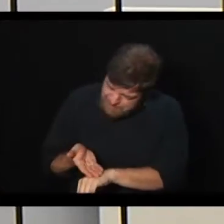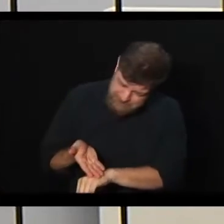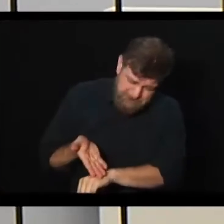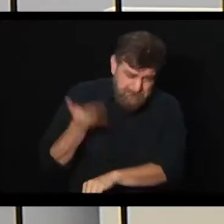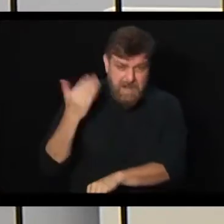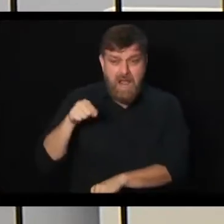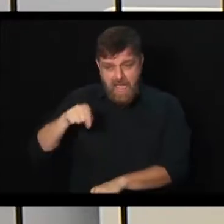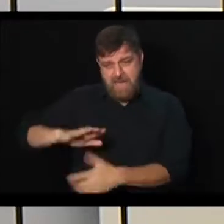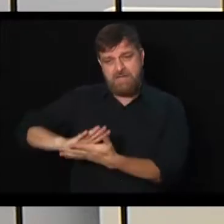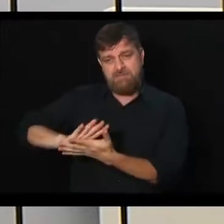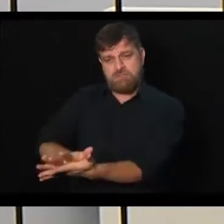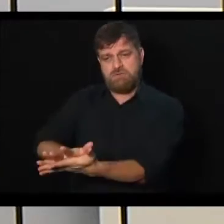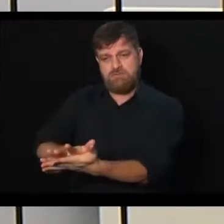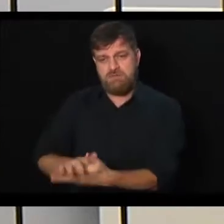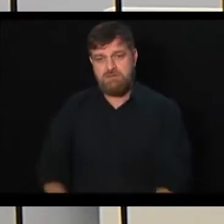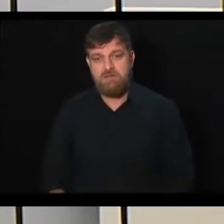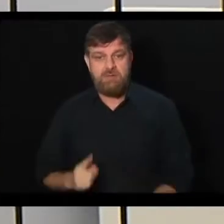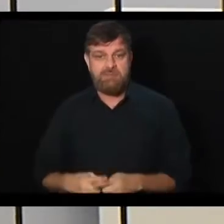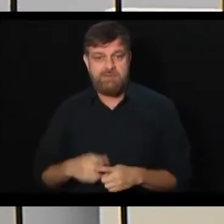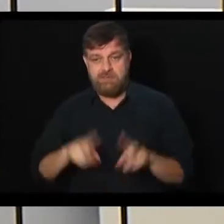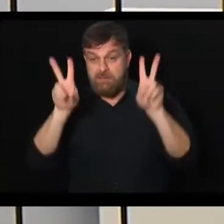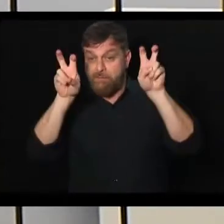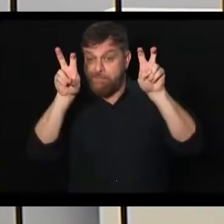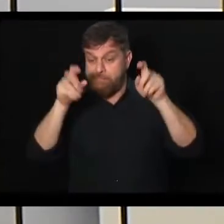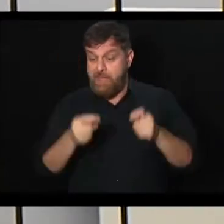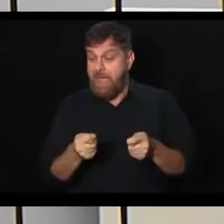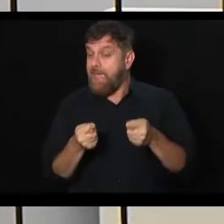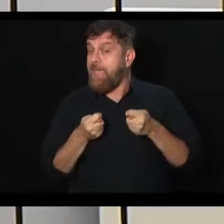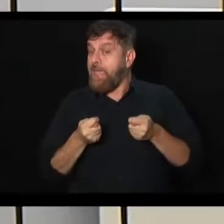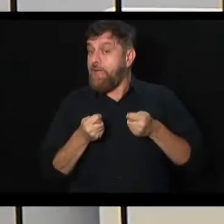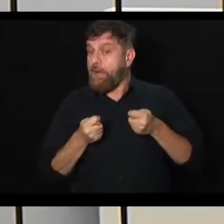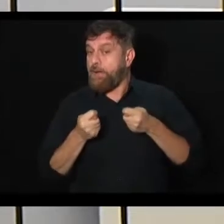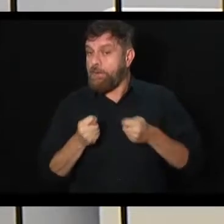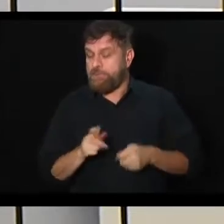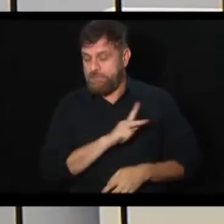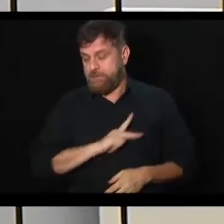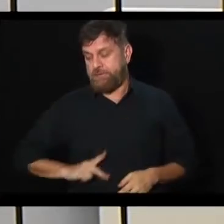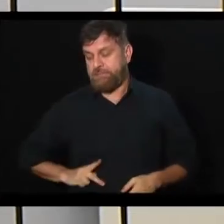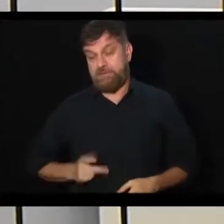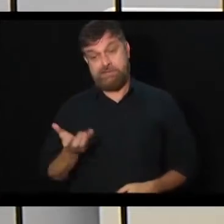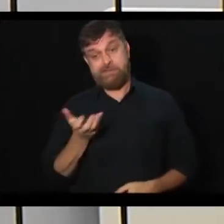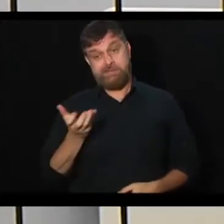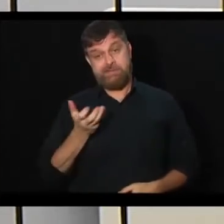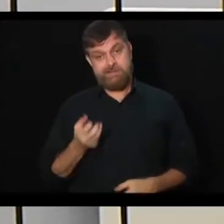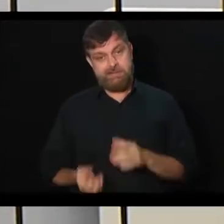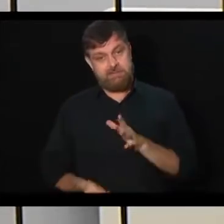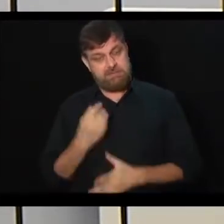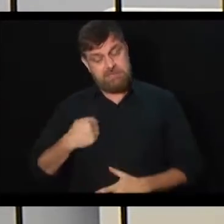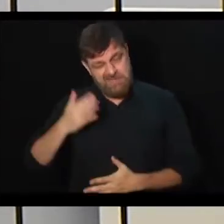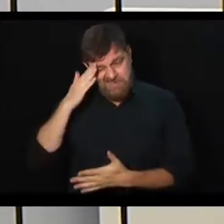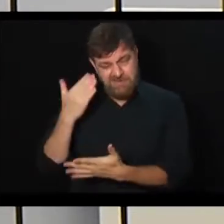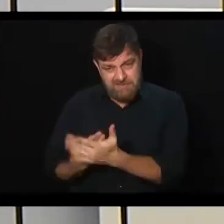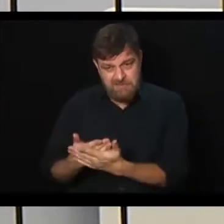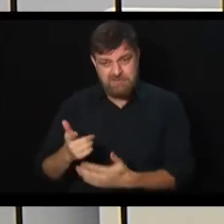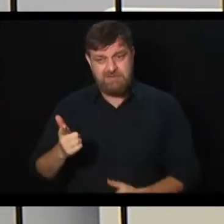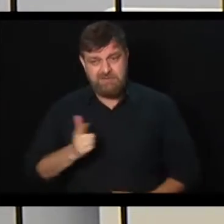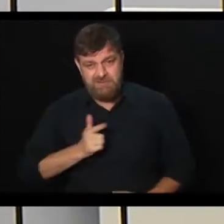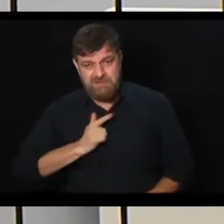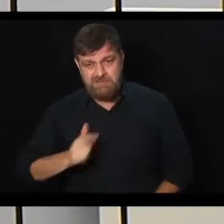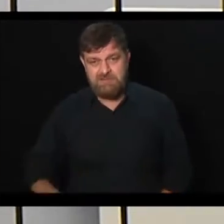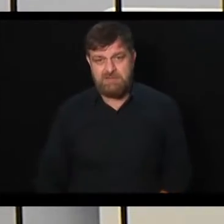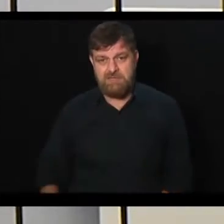maior penalizada dessa economia que o governo diz que quer fazer. Eu acredito que existem questões